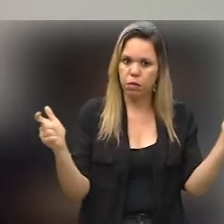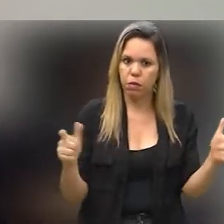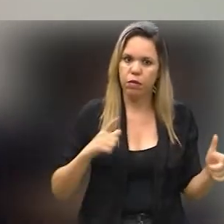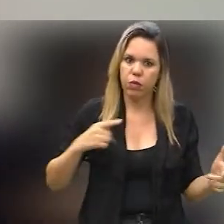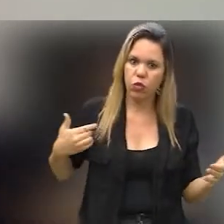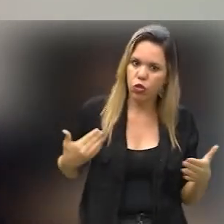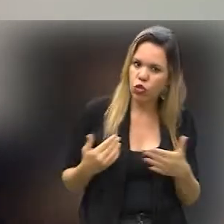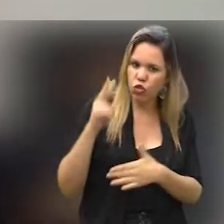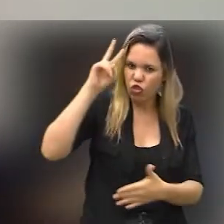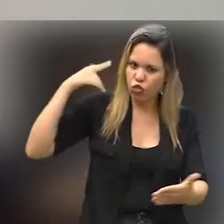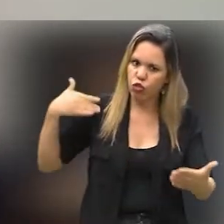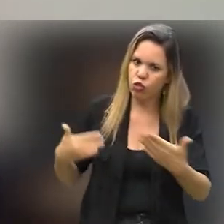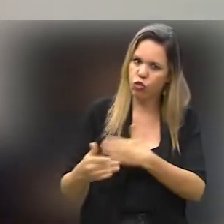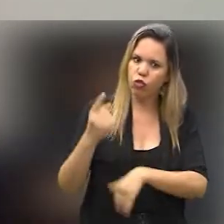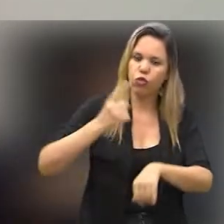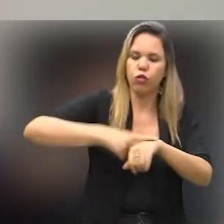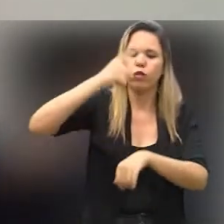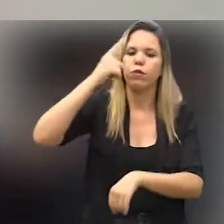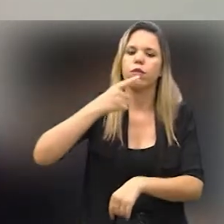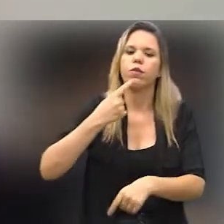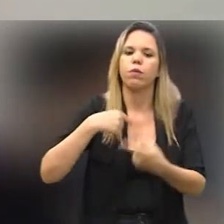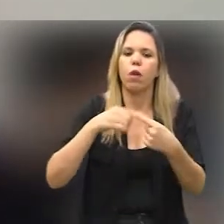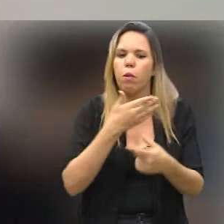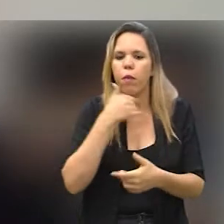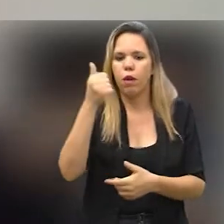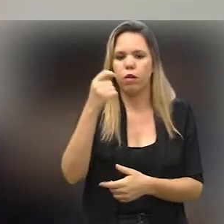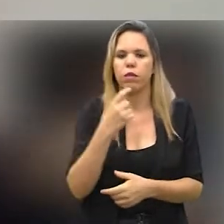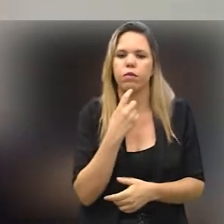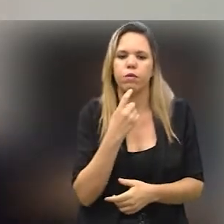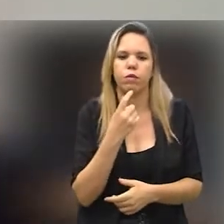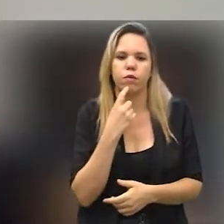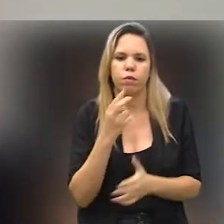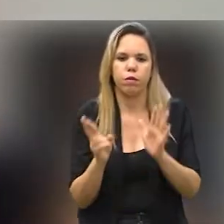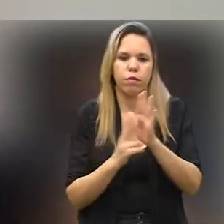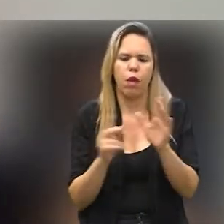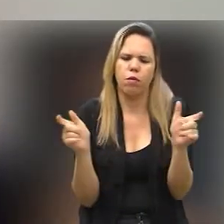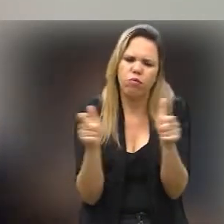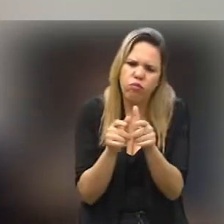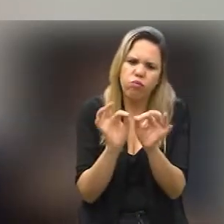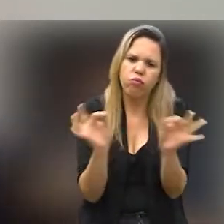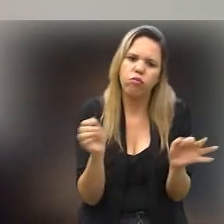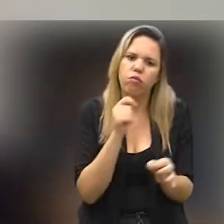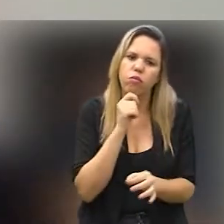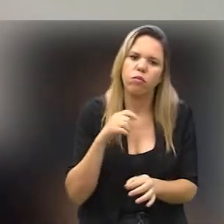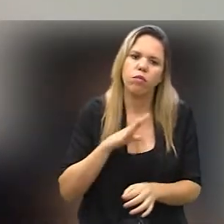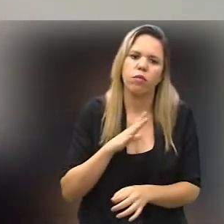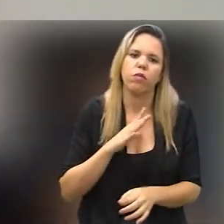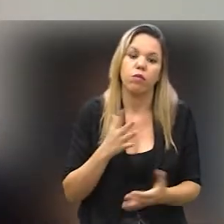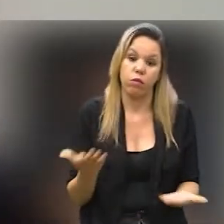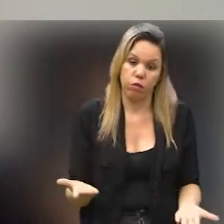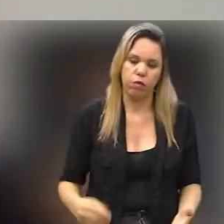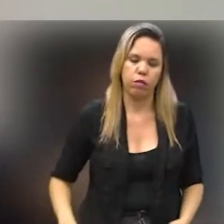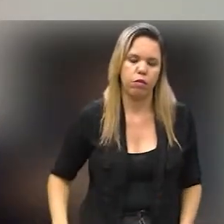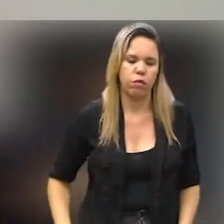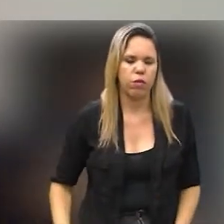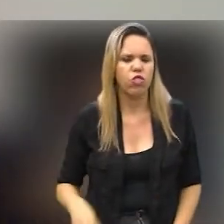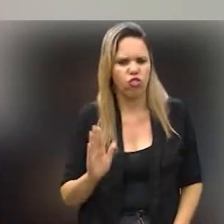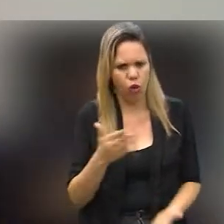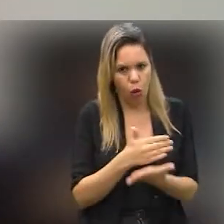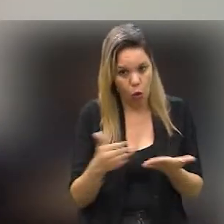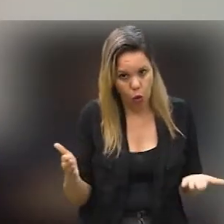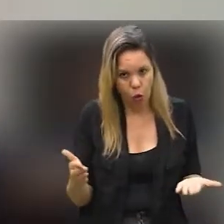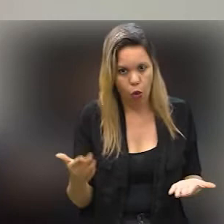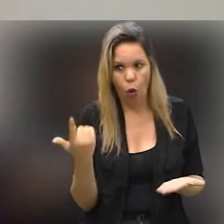o maior, desde a história de Campinas, é um recorde, essa representação ainda é muito pequena para a cidade que a gente tem,